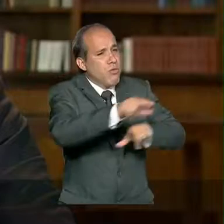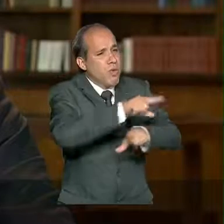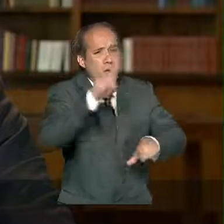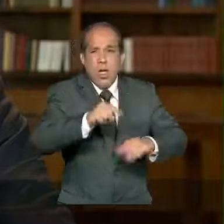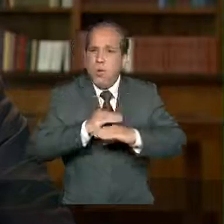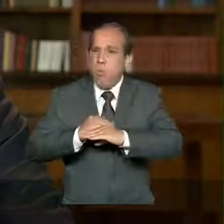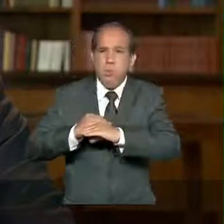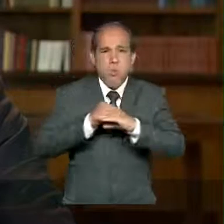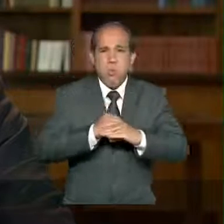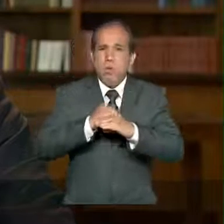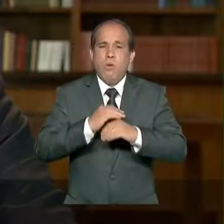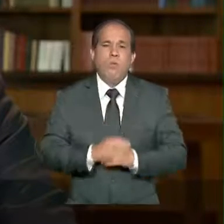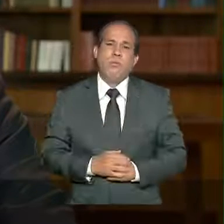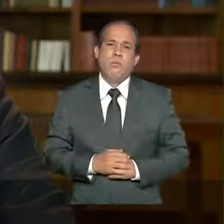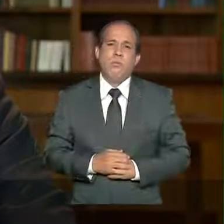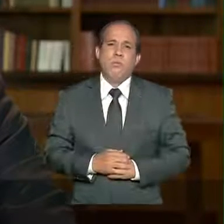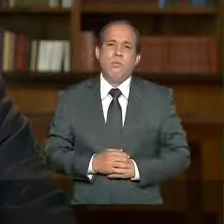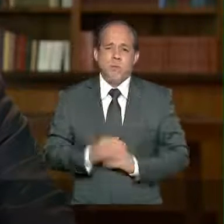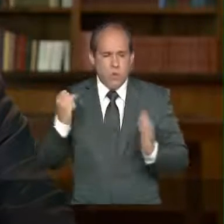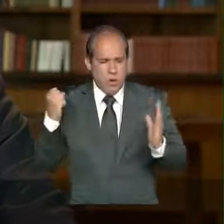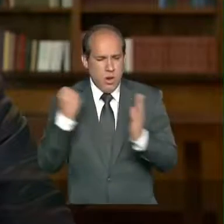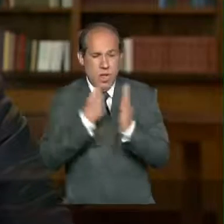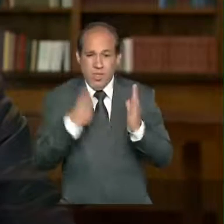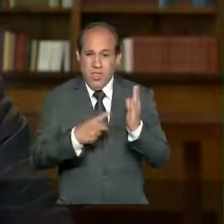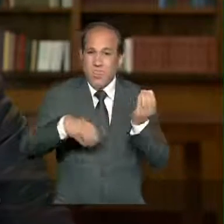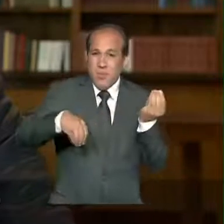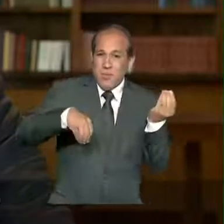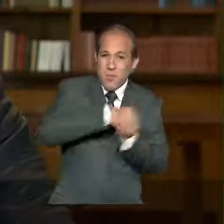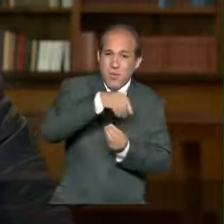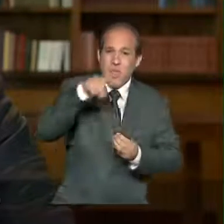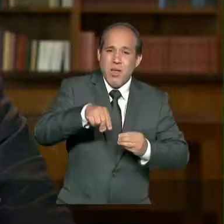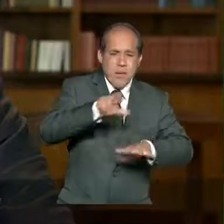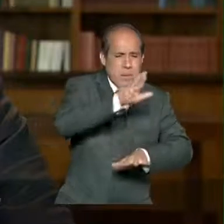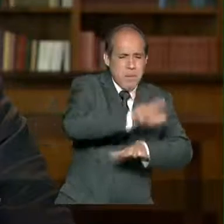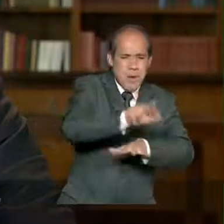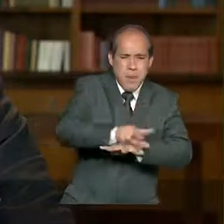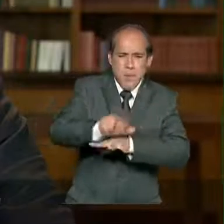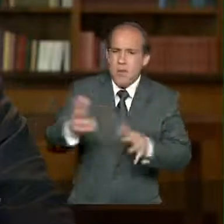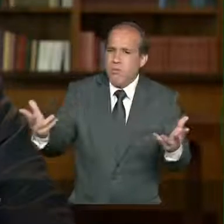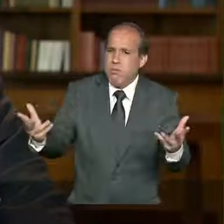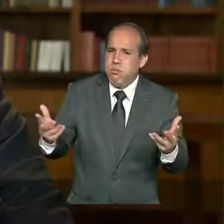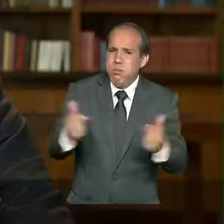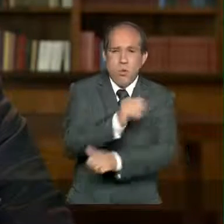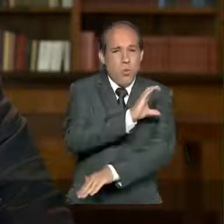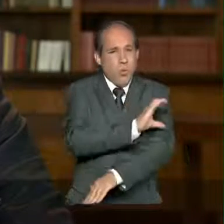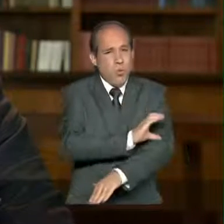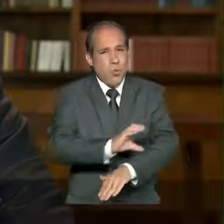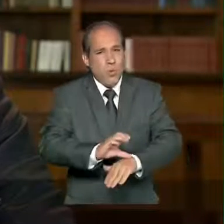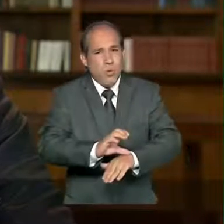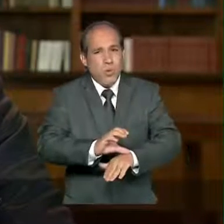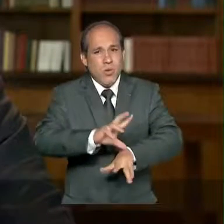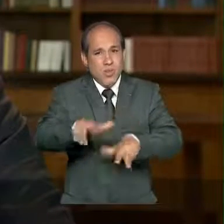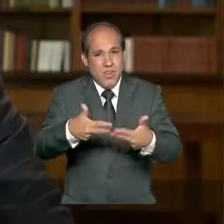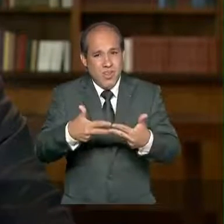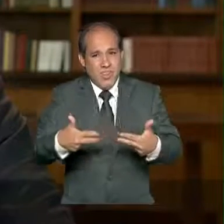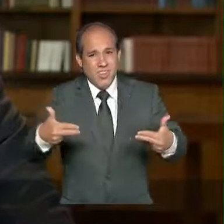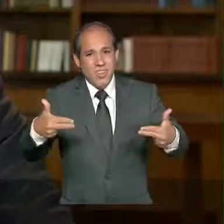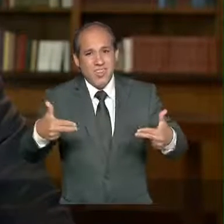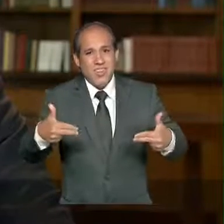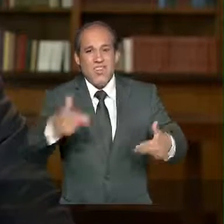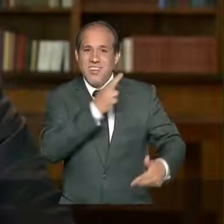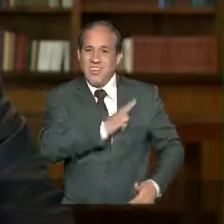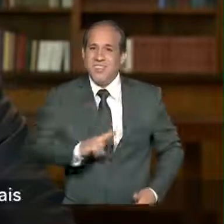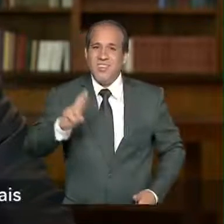tornavam-se iguais O legado dessa mistura é um conjunto de preciosidades culturais, étnicas